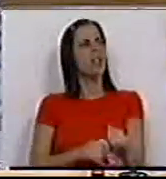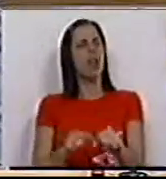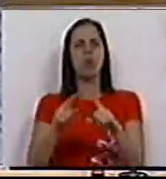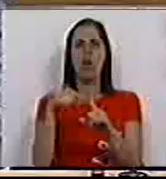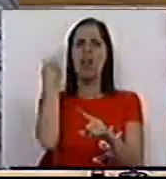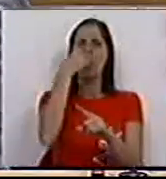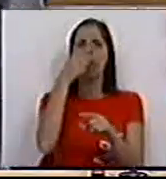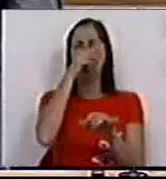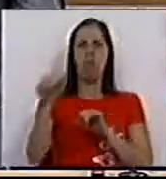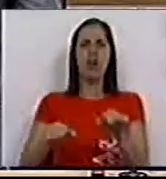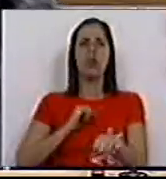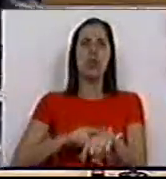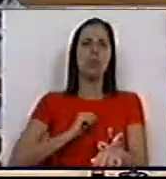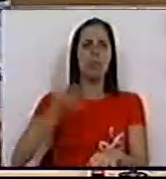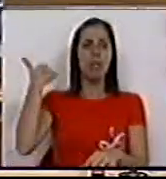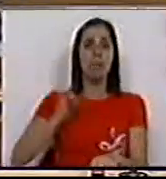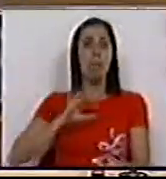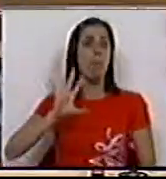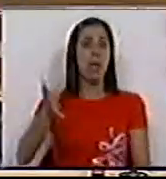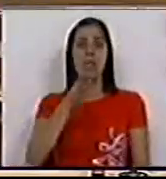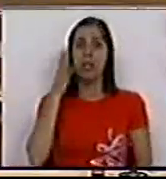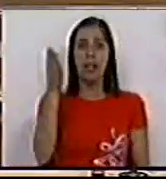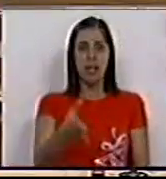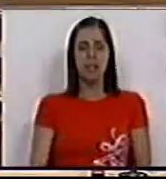uma lavagem da imagem do fascismo no nosso país. Disse. Obrigado. Obrigado. Obrigado. Obrigado.